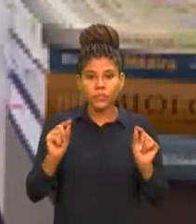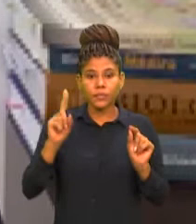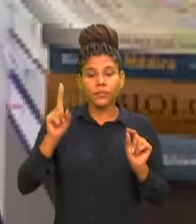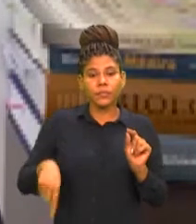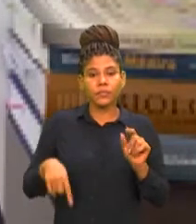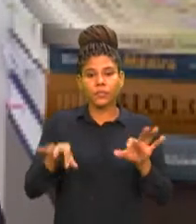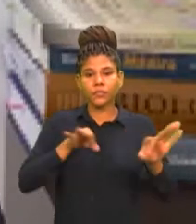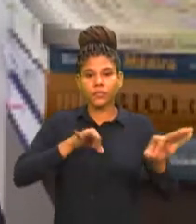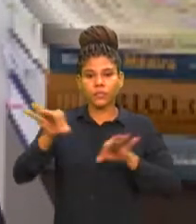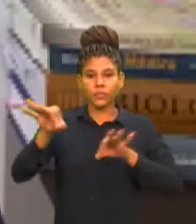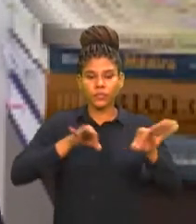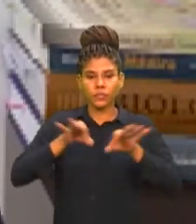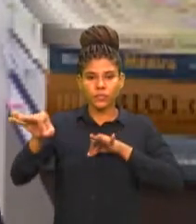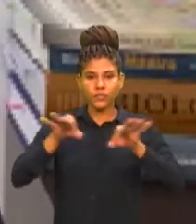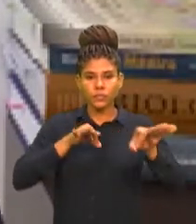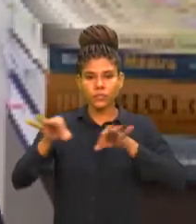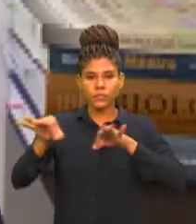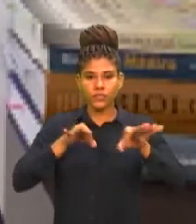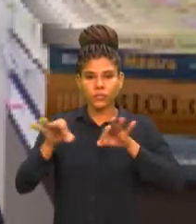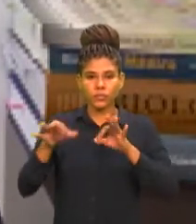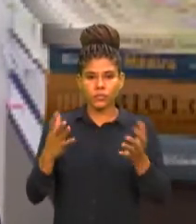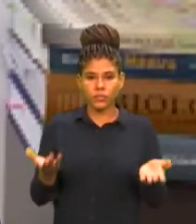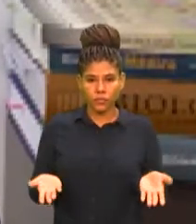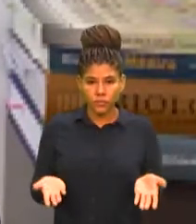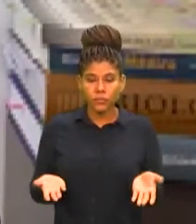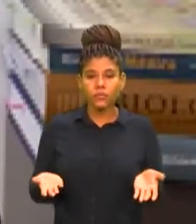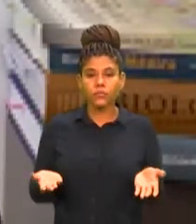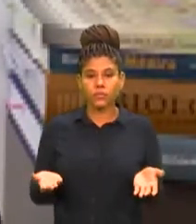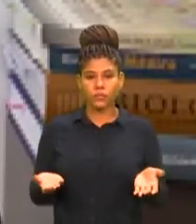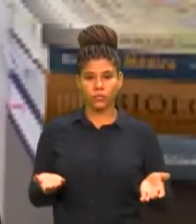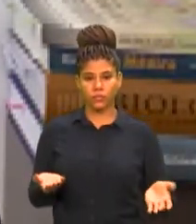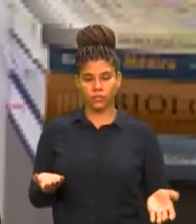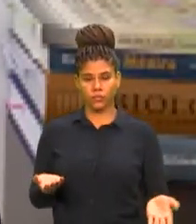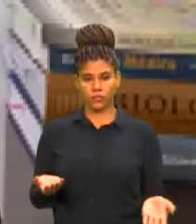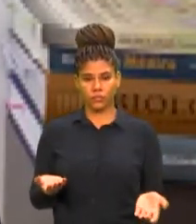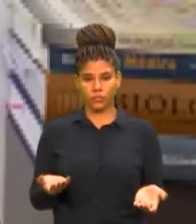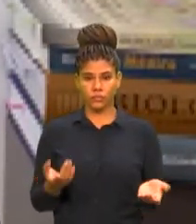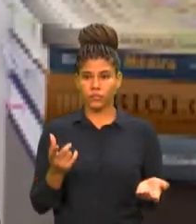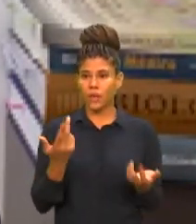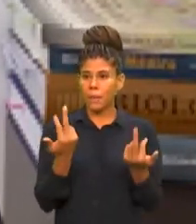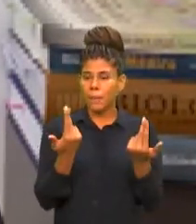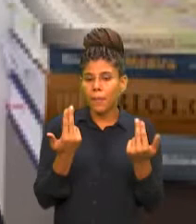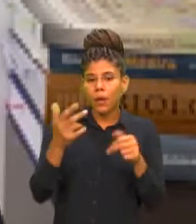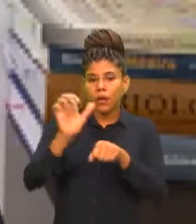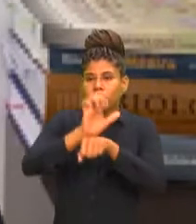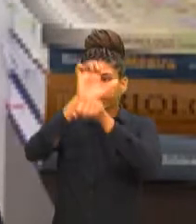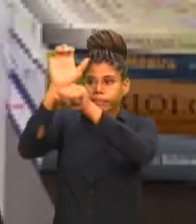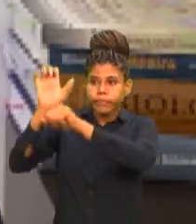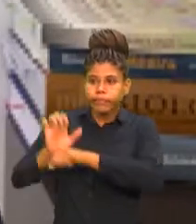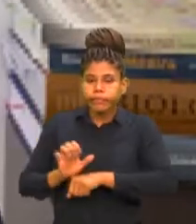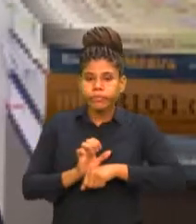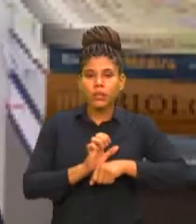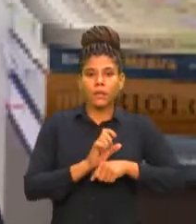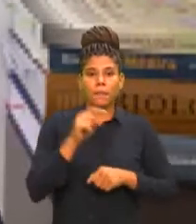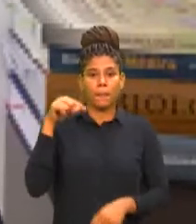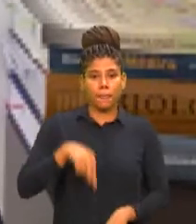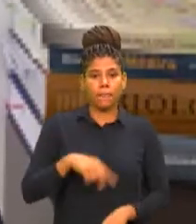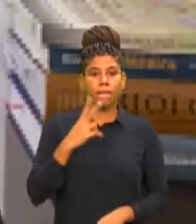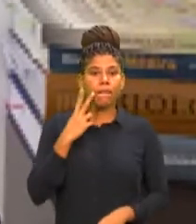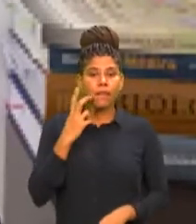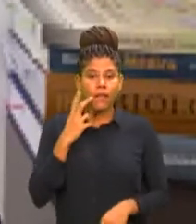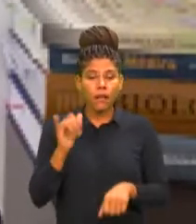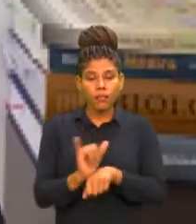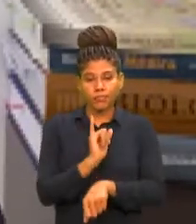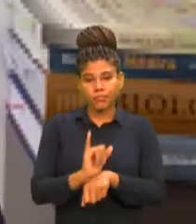através de um processo claro, como tem sido feito em outros estados. E o estado do Ceará tem feito isso. Então, é